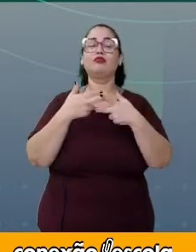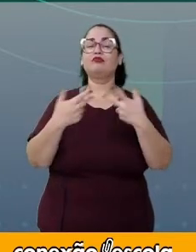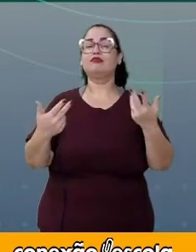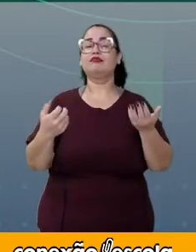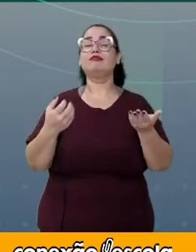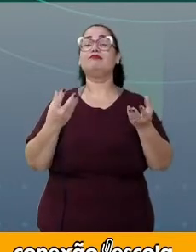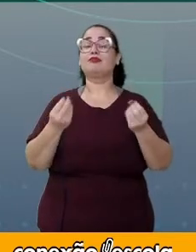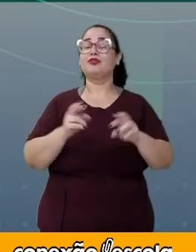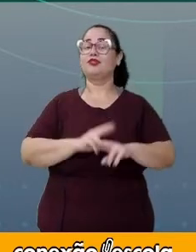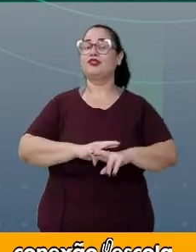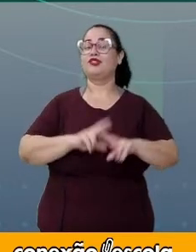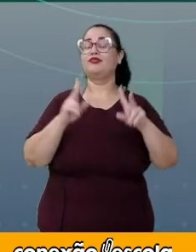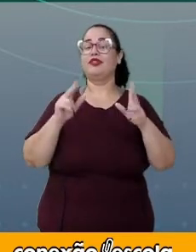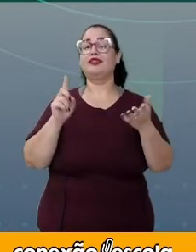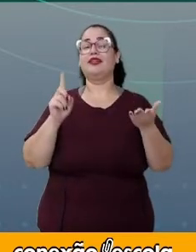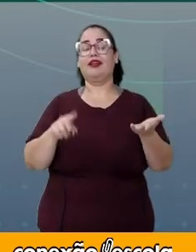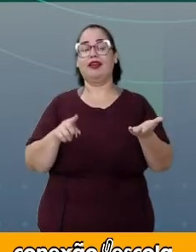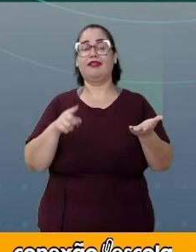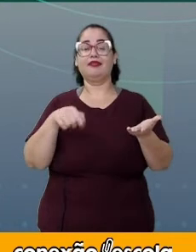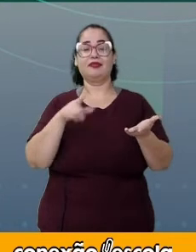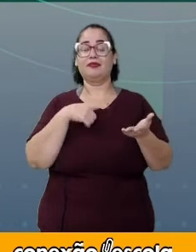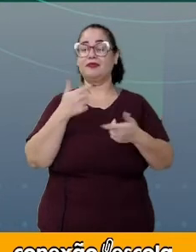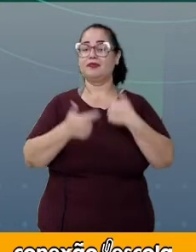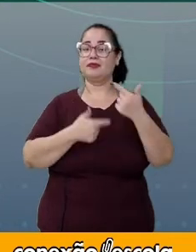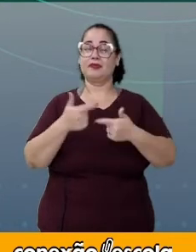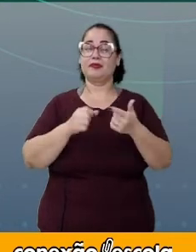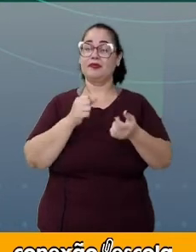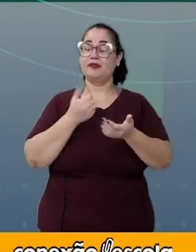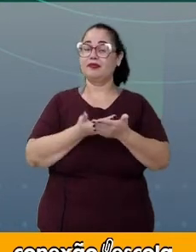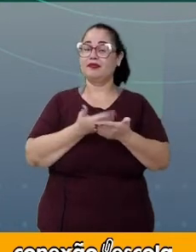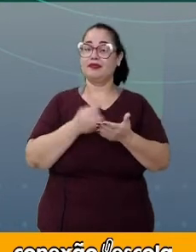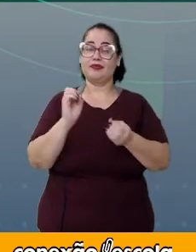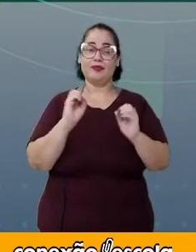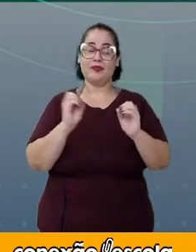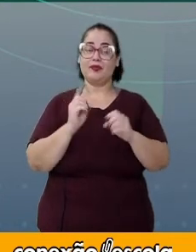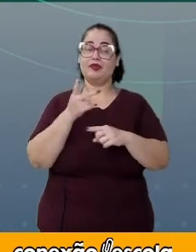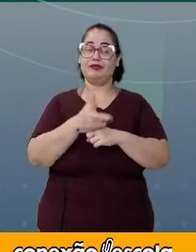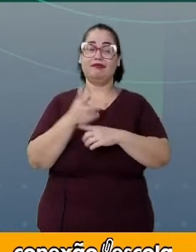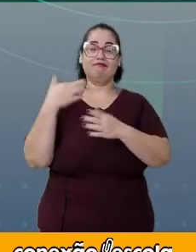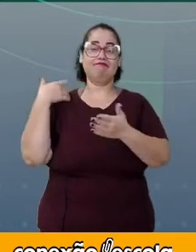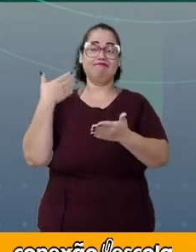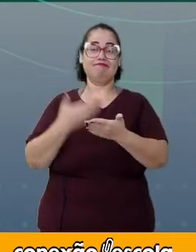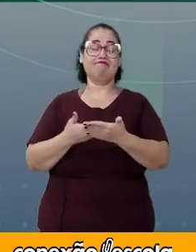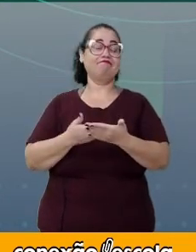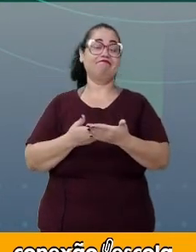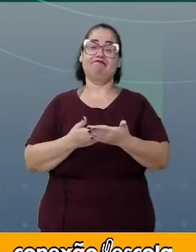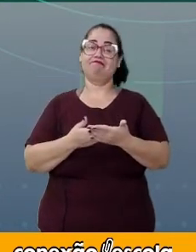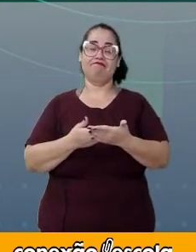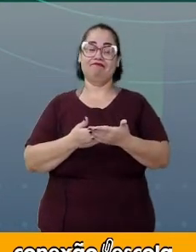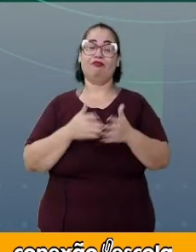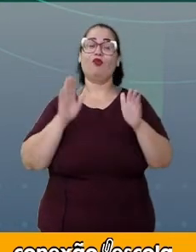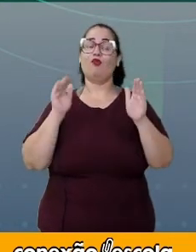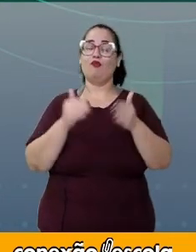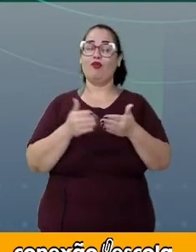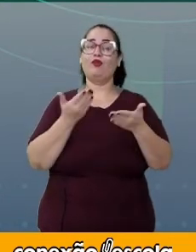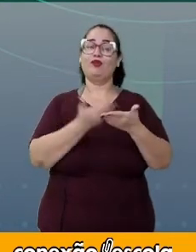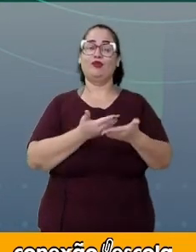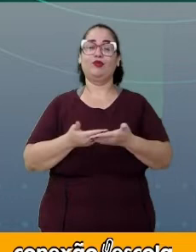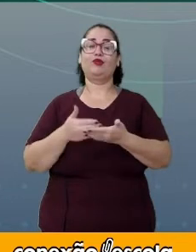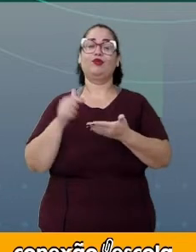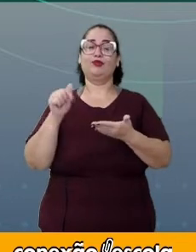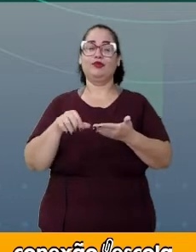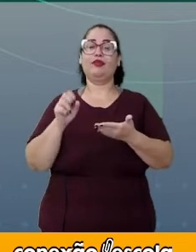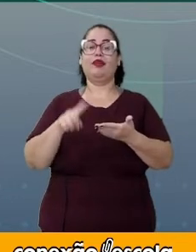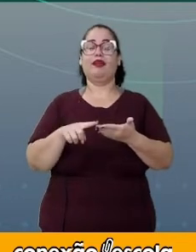muito diferente que ainda não trabalhamos em videoaulas anteriores. O foco do nosso estudo